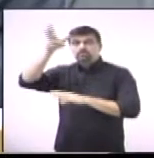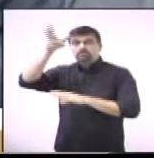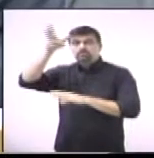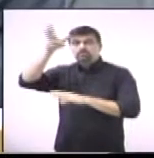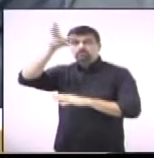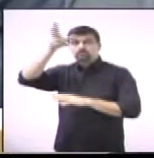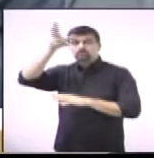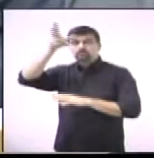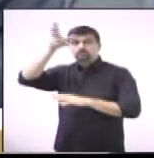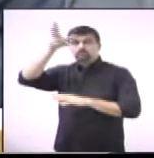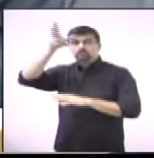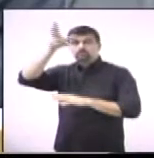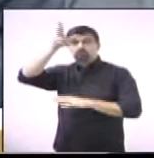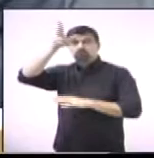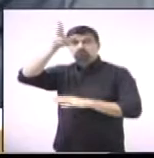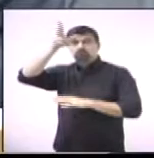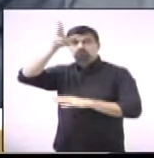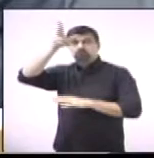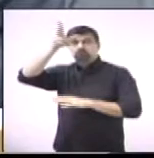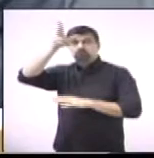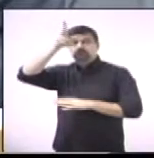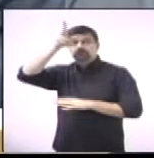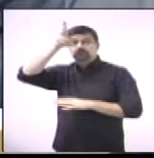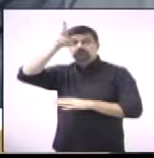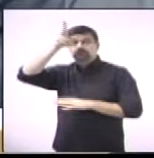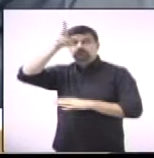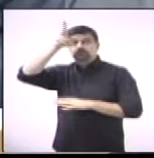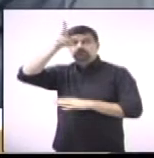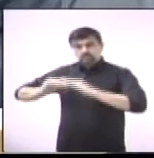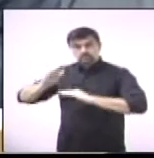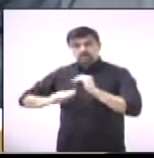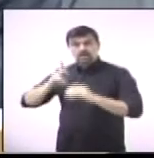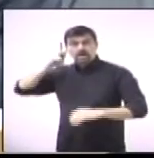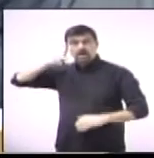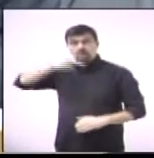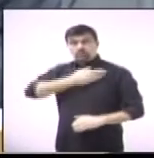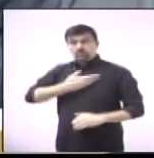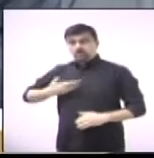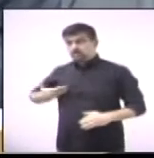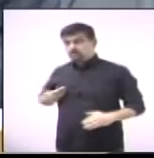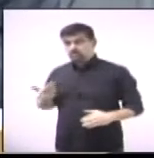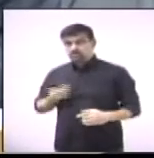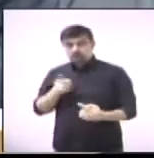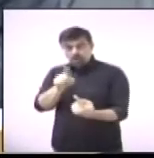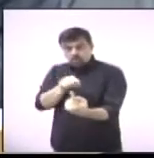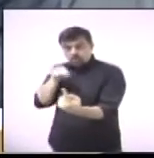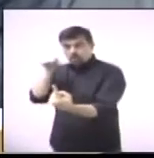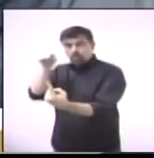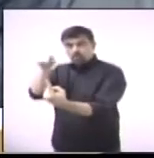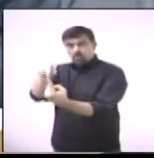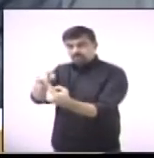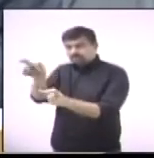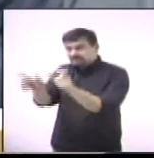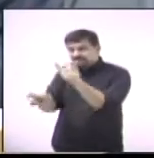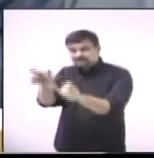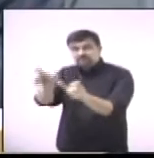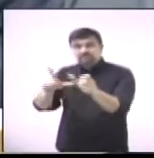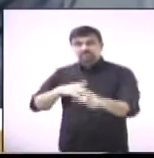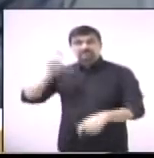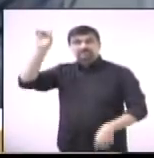como objetivo articular e desenvolver ações e políticas públicas voltadas à população com deficiência,